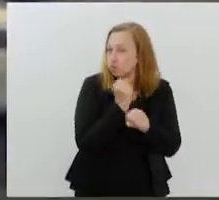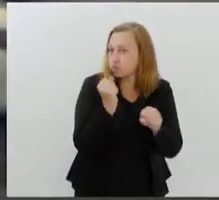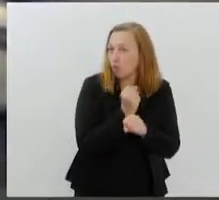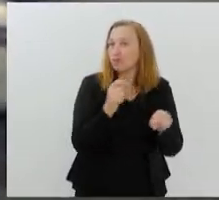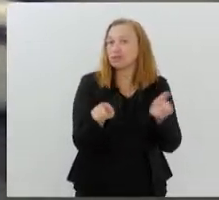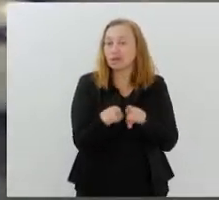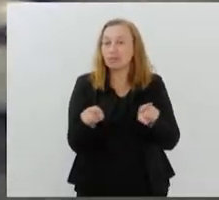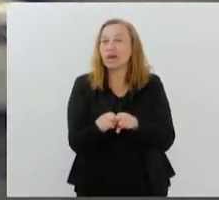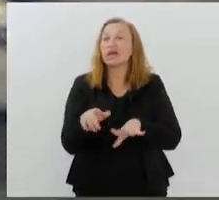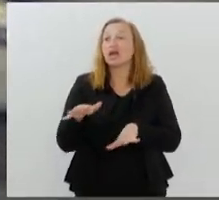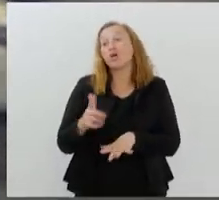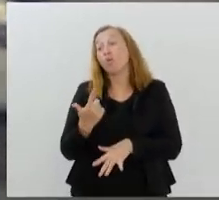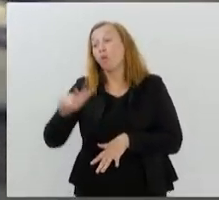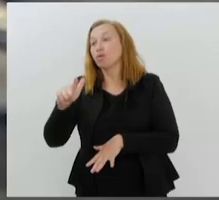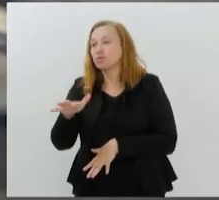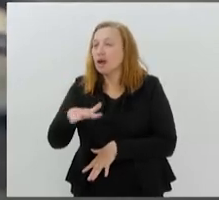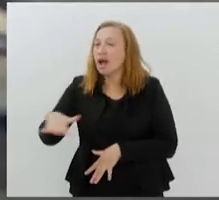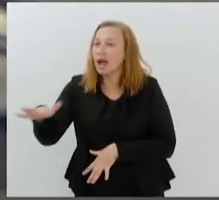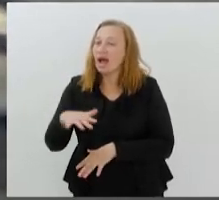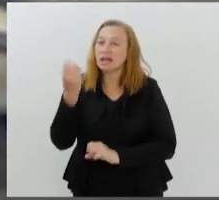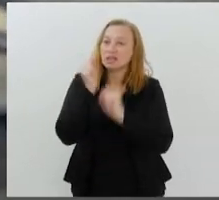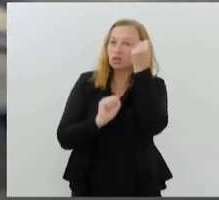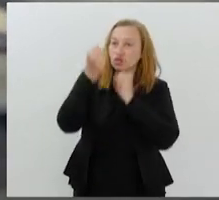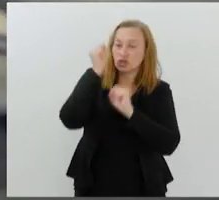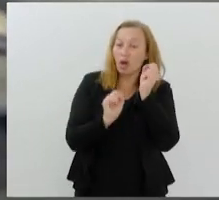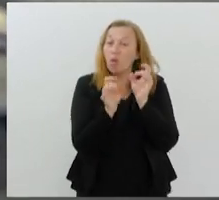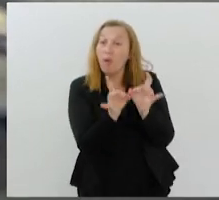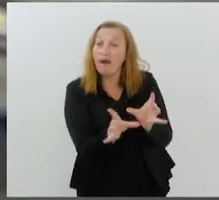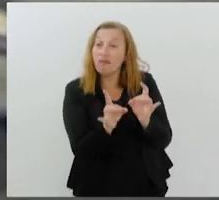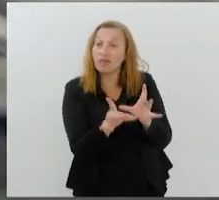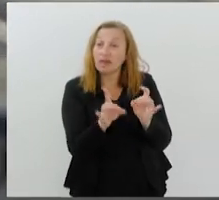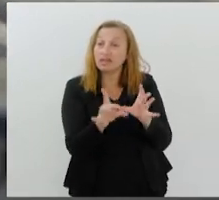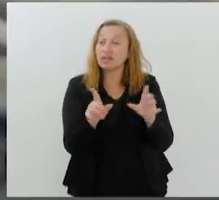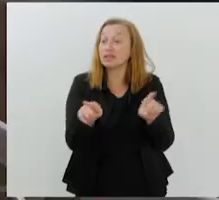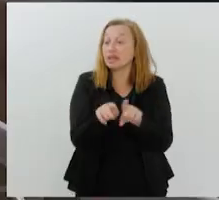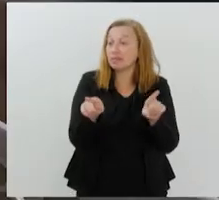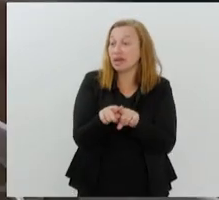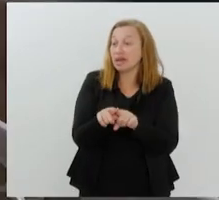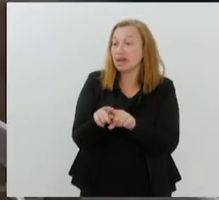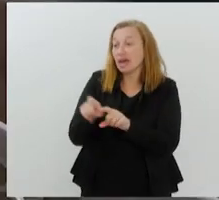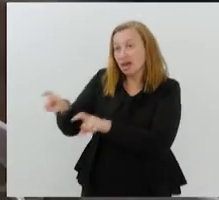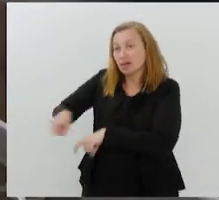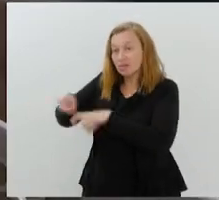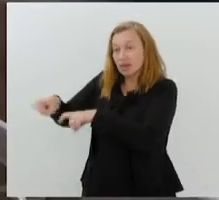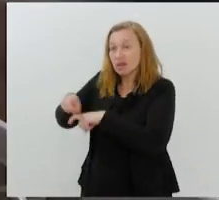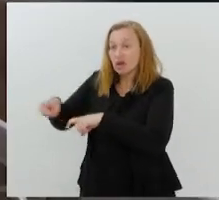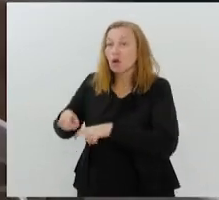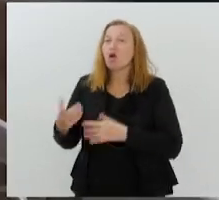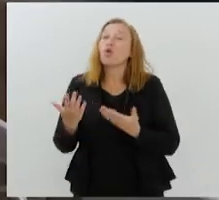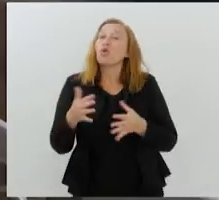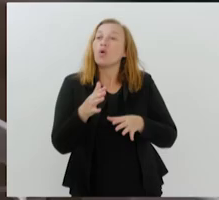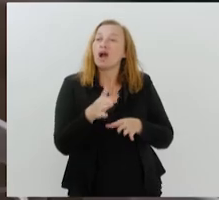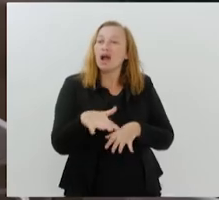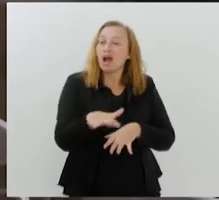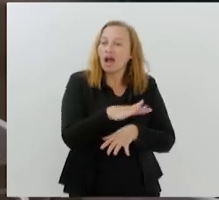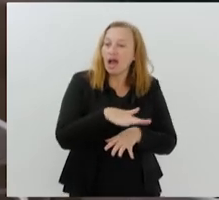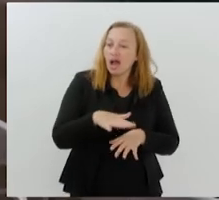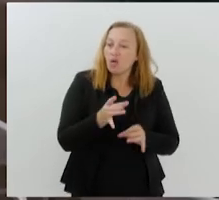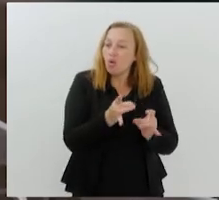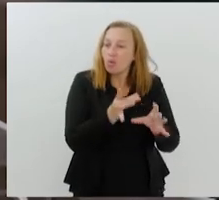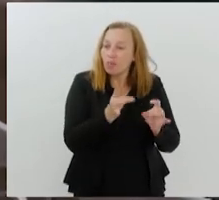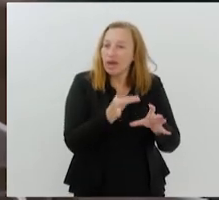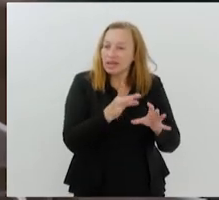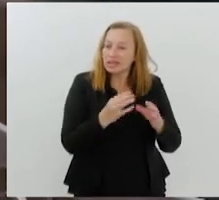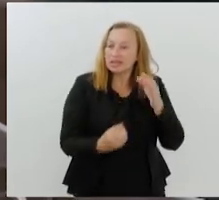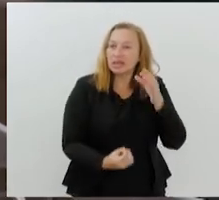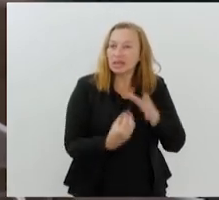seguida, vem o setor industrial, o comércio e a agropecuária. O comércio, com a criação de 2.842